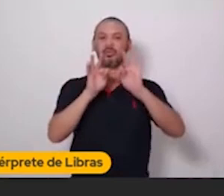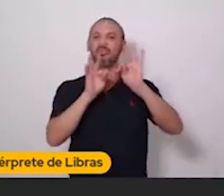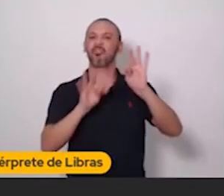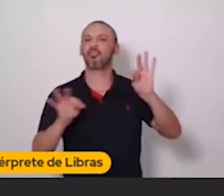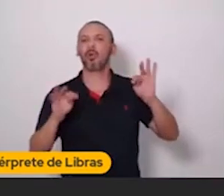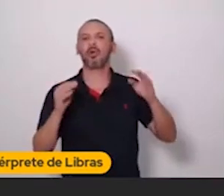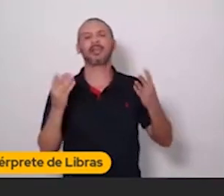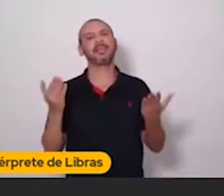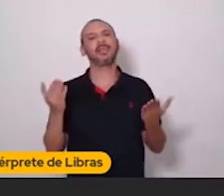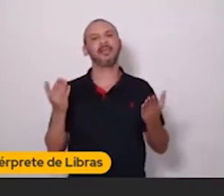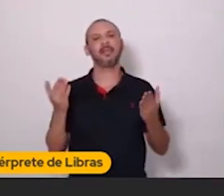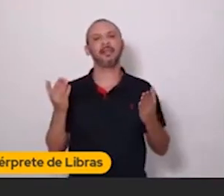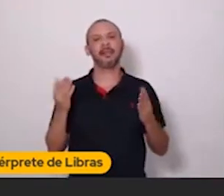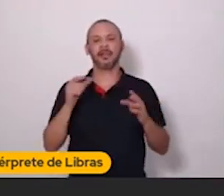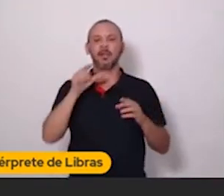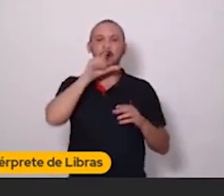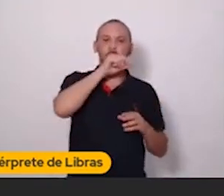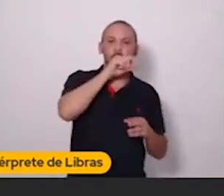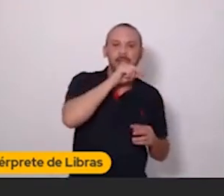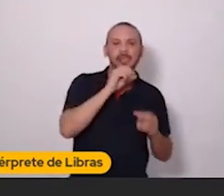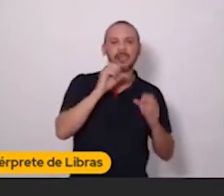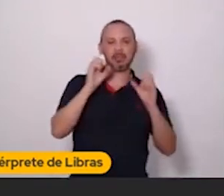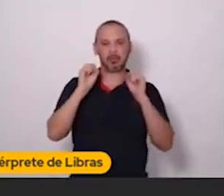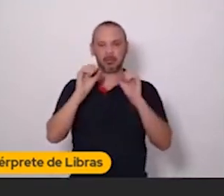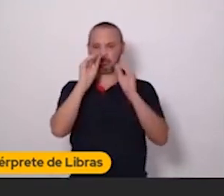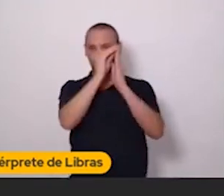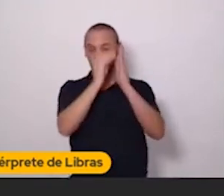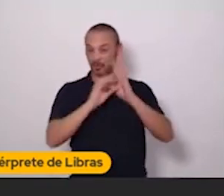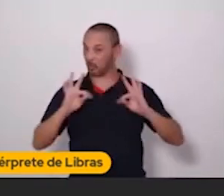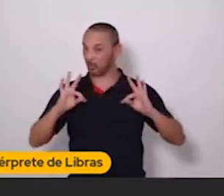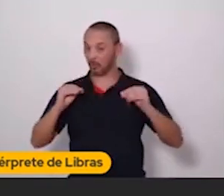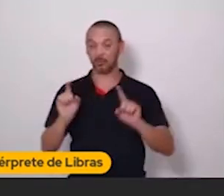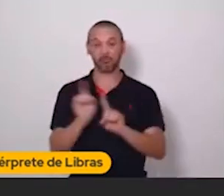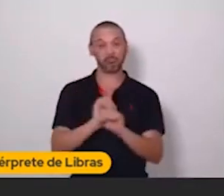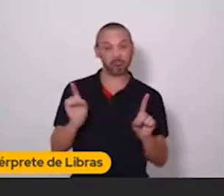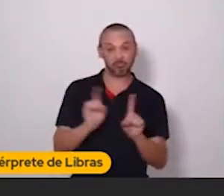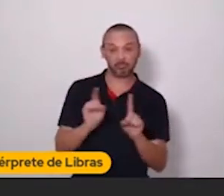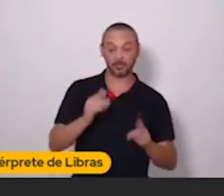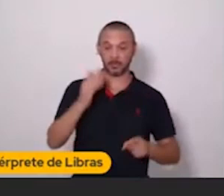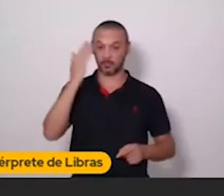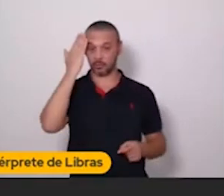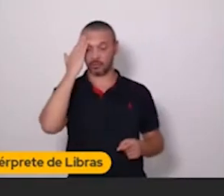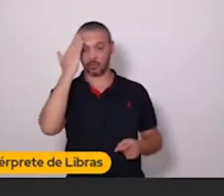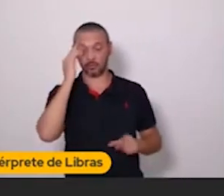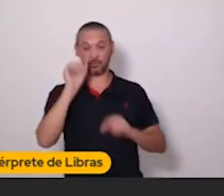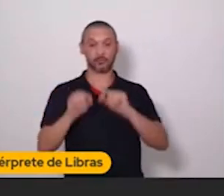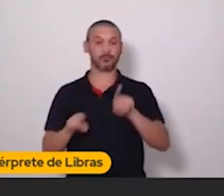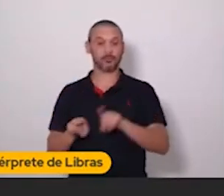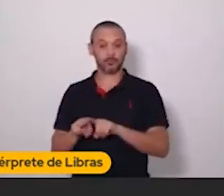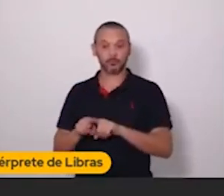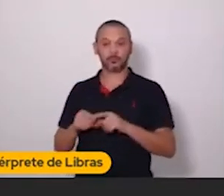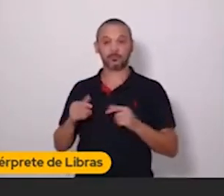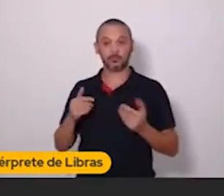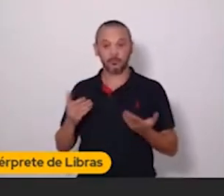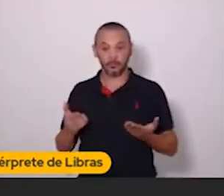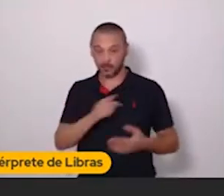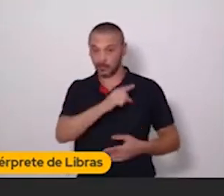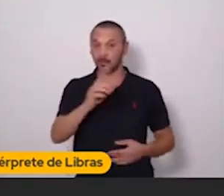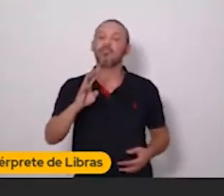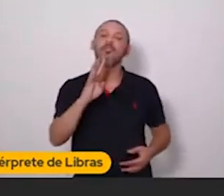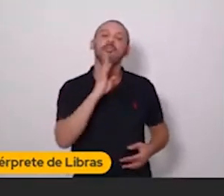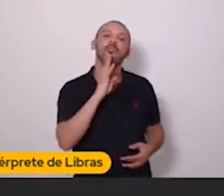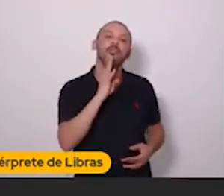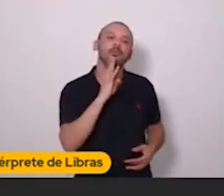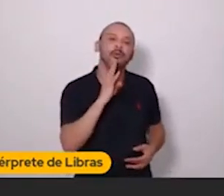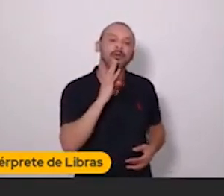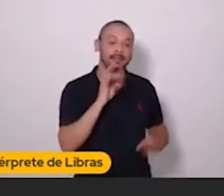Que ela deve estar no Twitter. Que ela deve estar no Telegram, por exemplo. Não. Se você conhece um pouco do